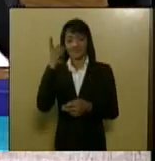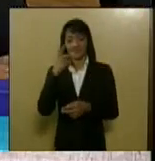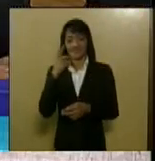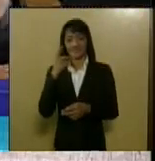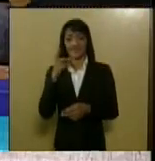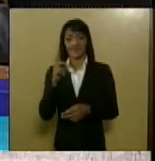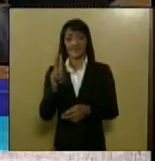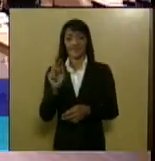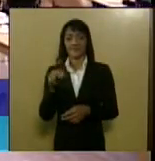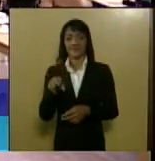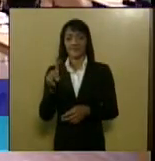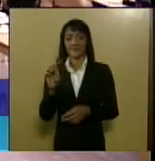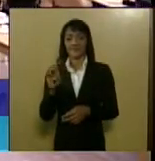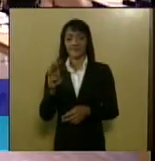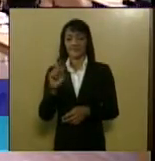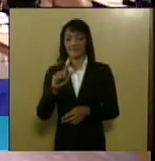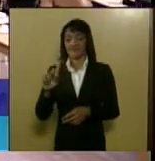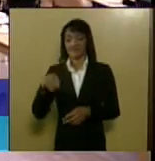deputado Vanderbal Marinho